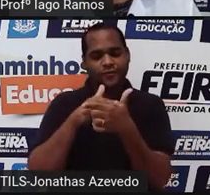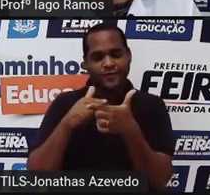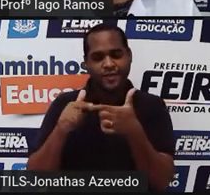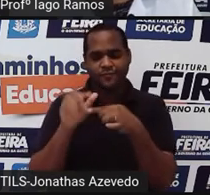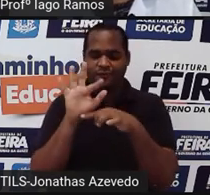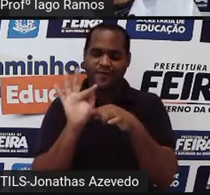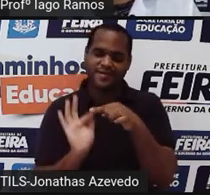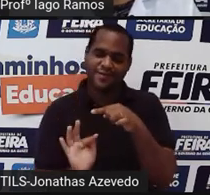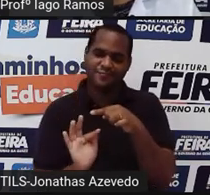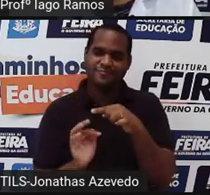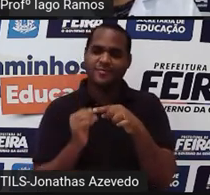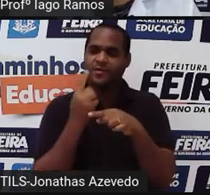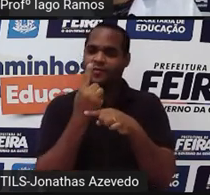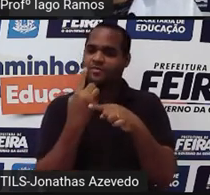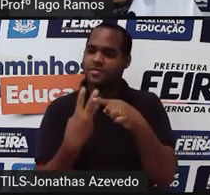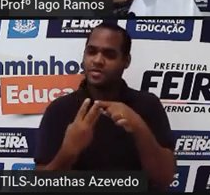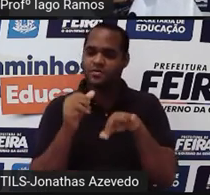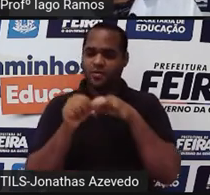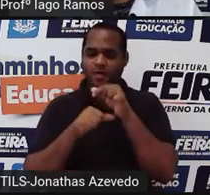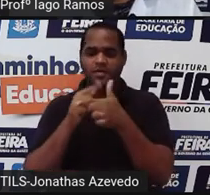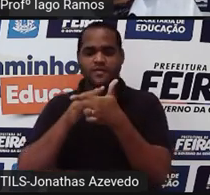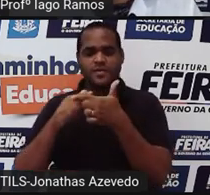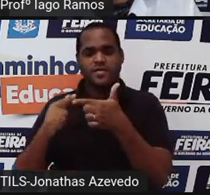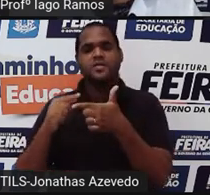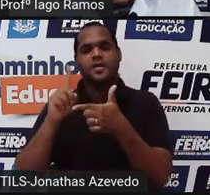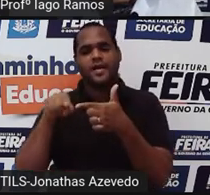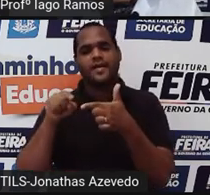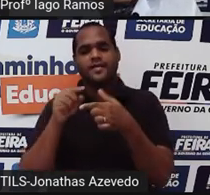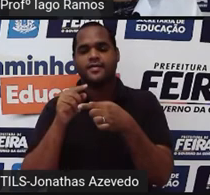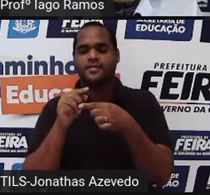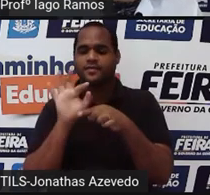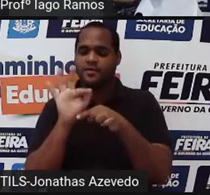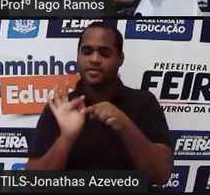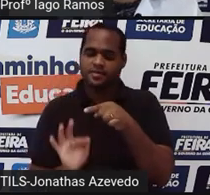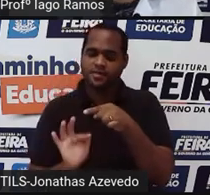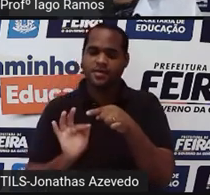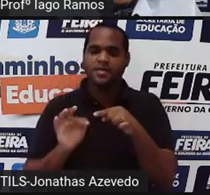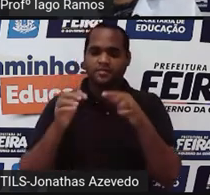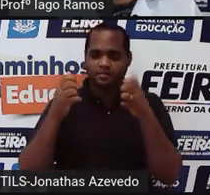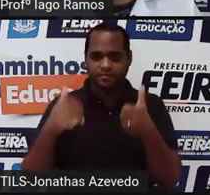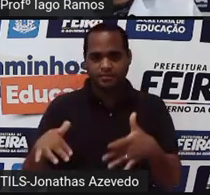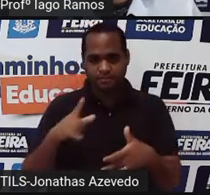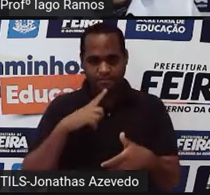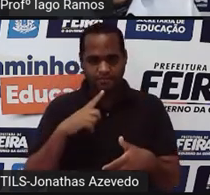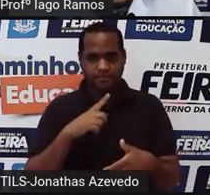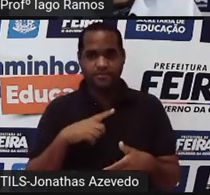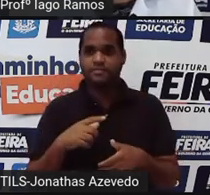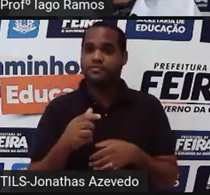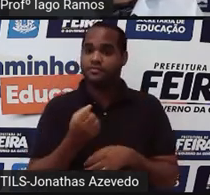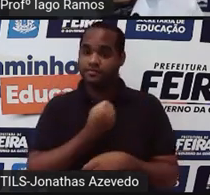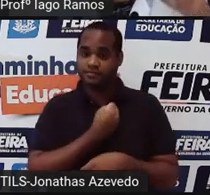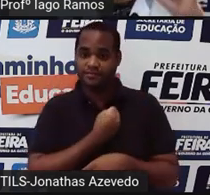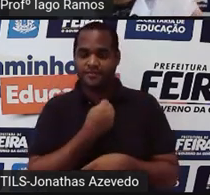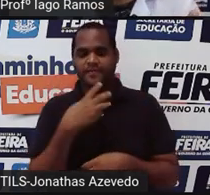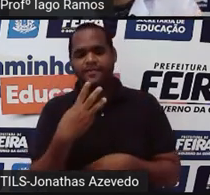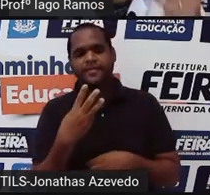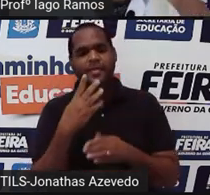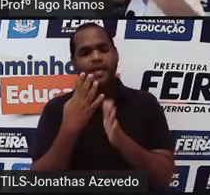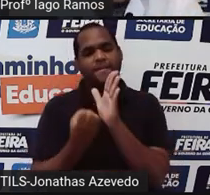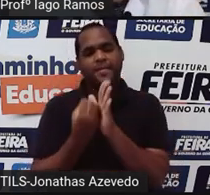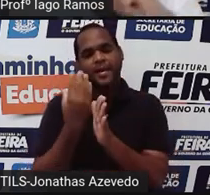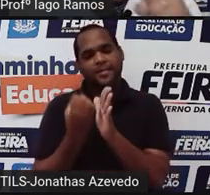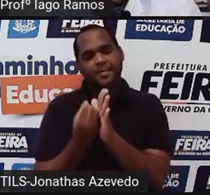dividido pela fração 3. Só que quem é o número que aparece embaixo do 3? Quando não aparece é 1,